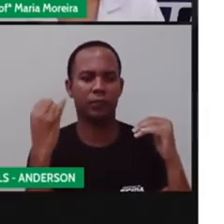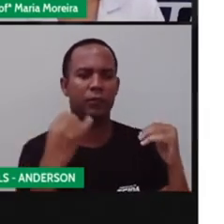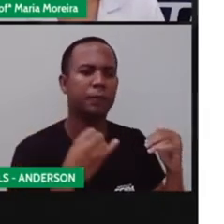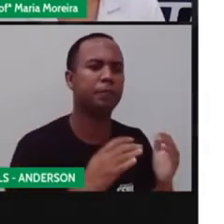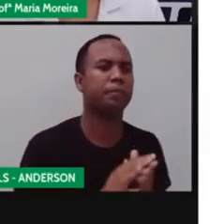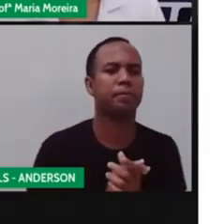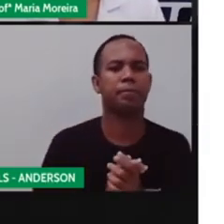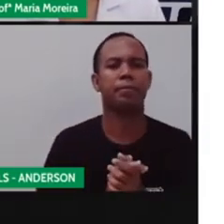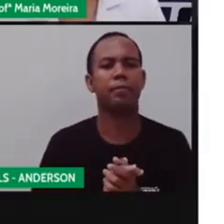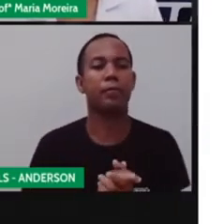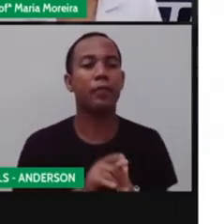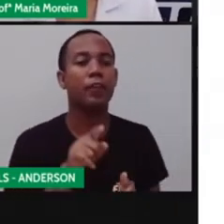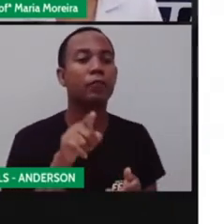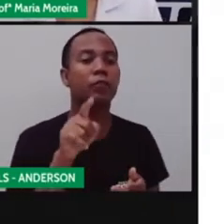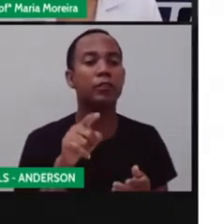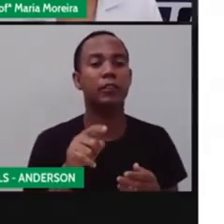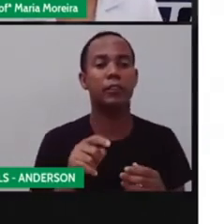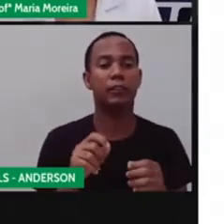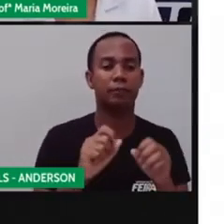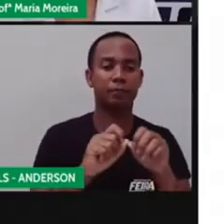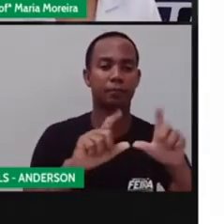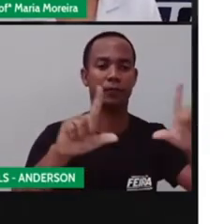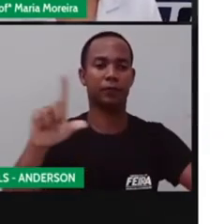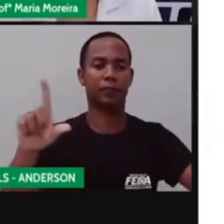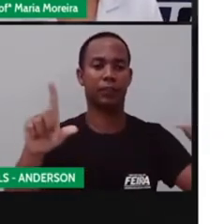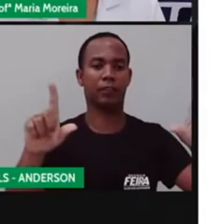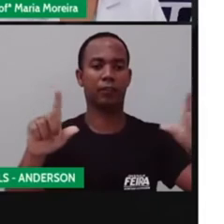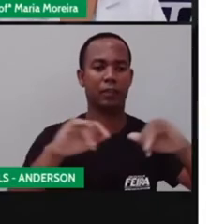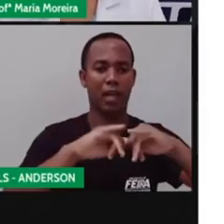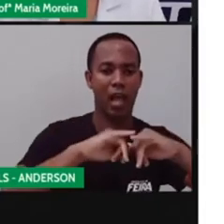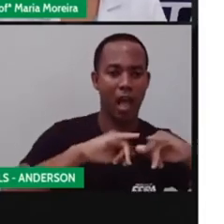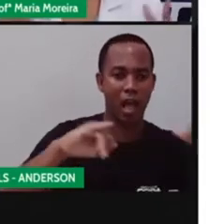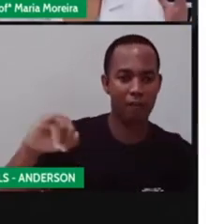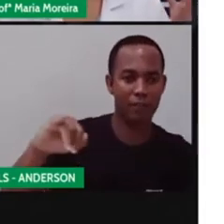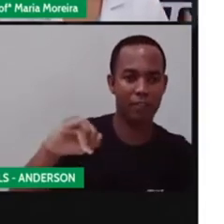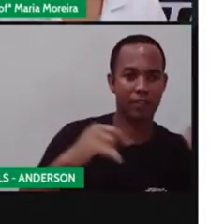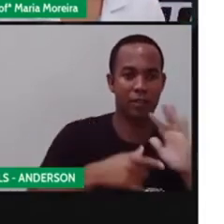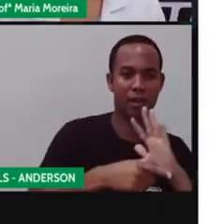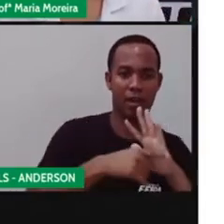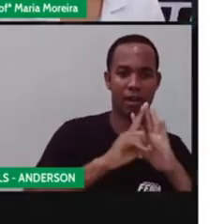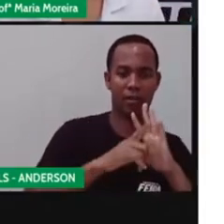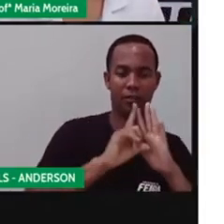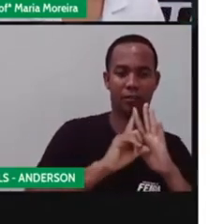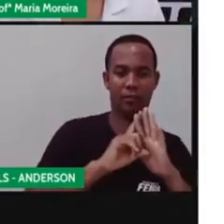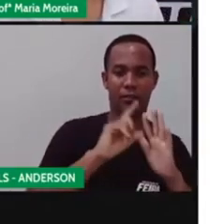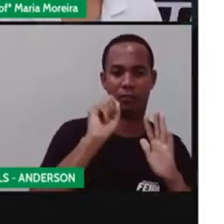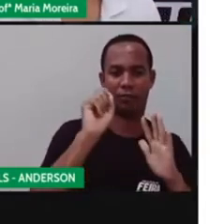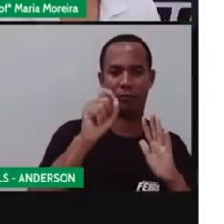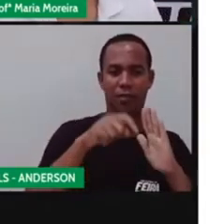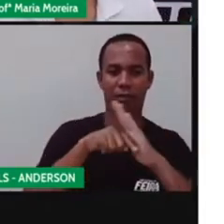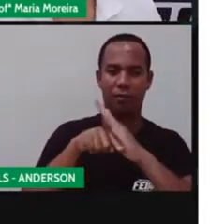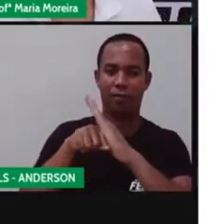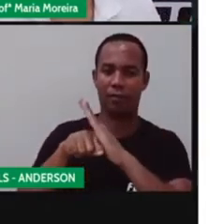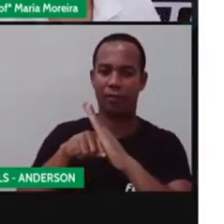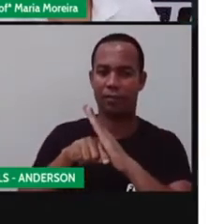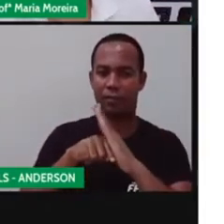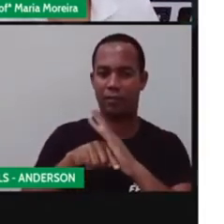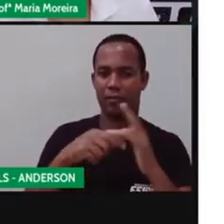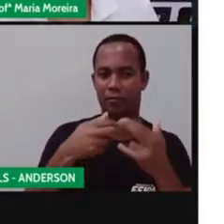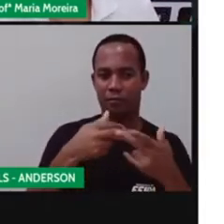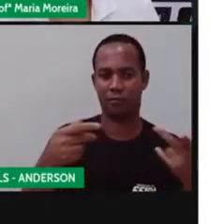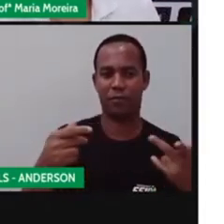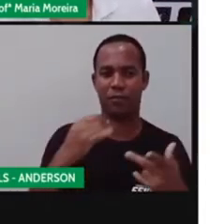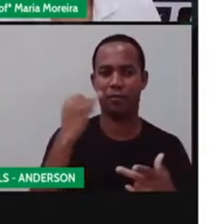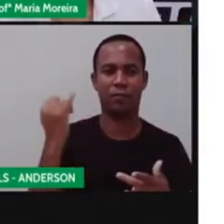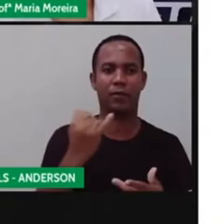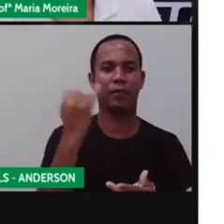para esse público. Então, para você fazer uma propaganda, você precisa o quê? Olha, analisar muita coisa. Certo?